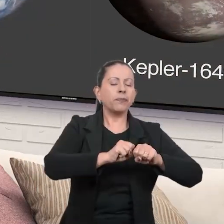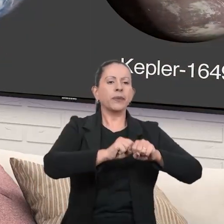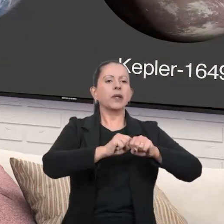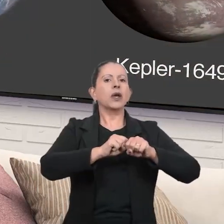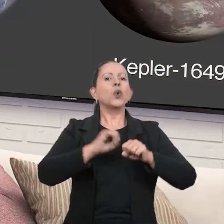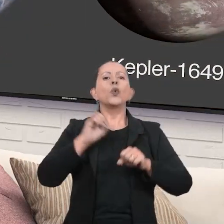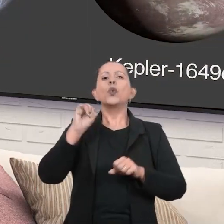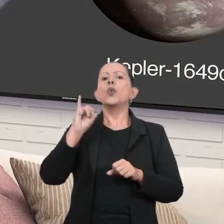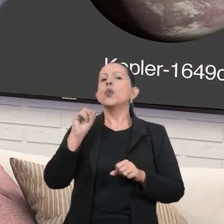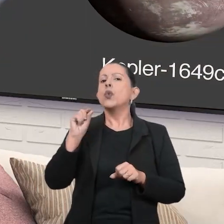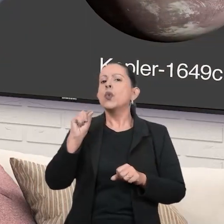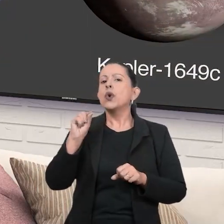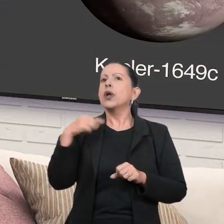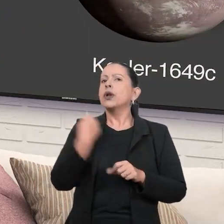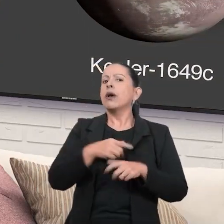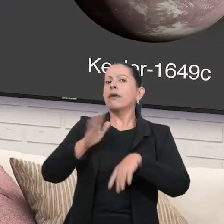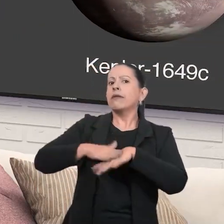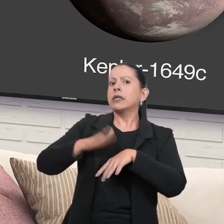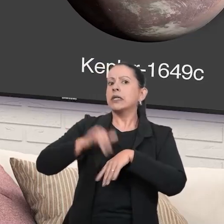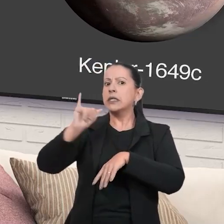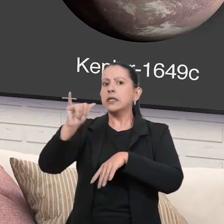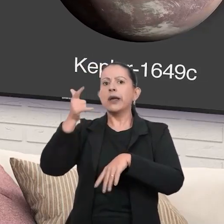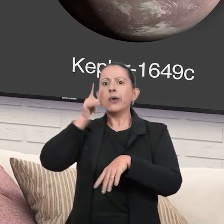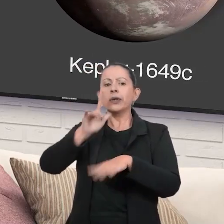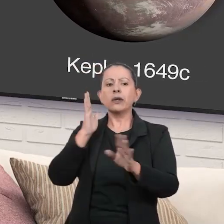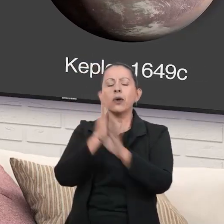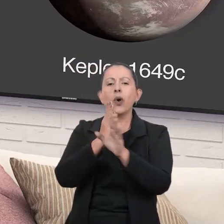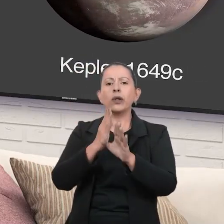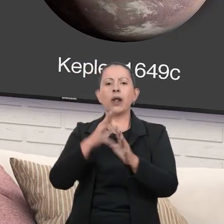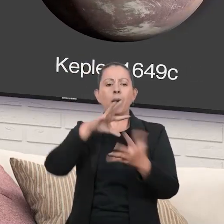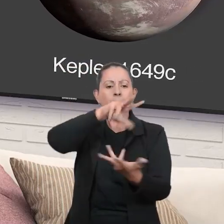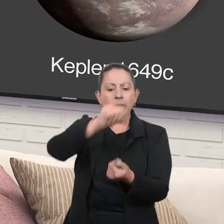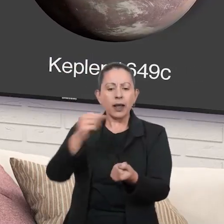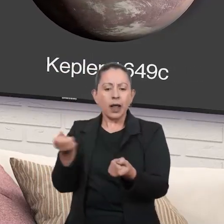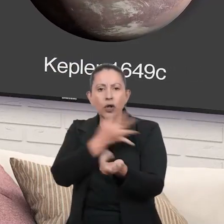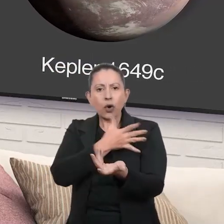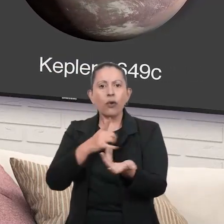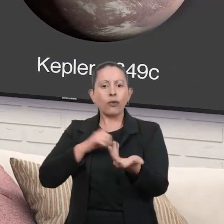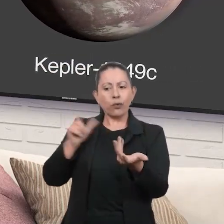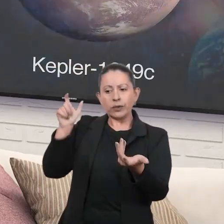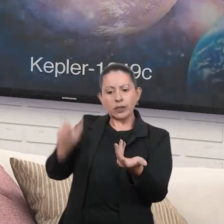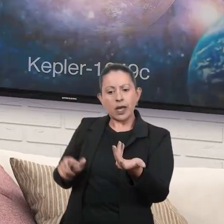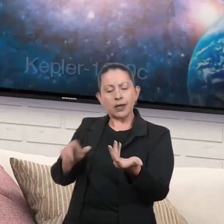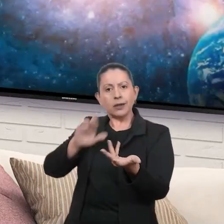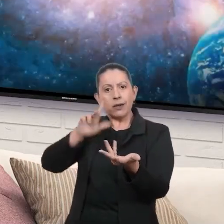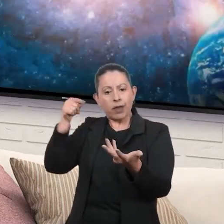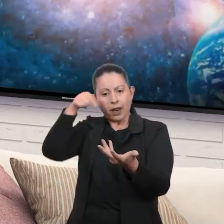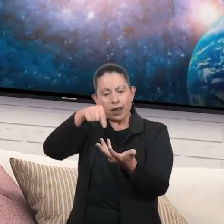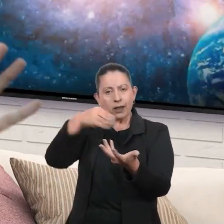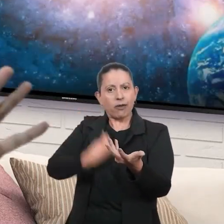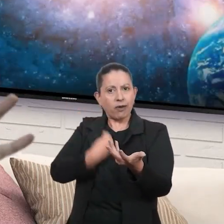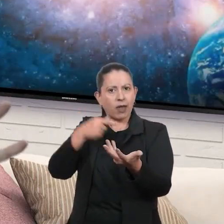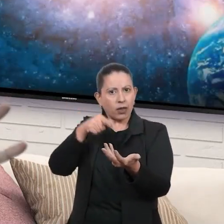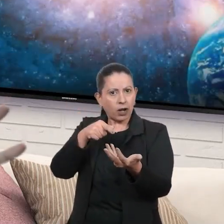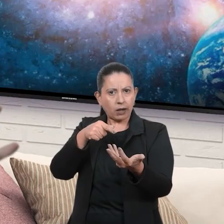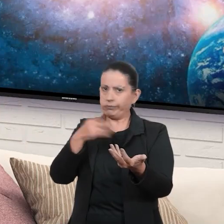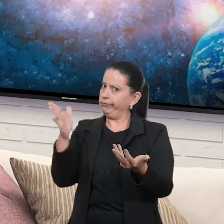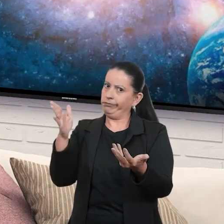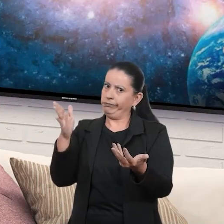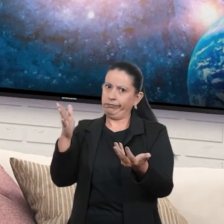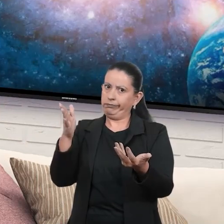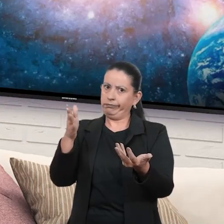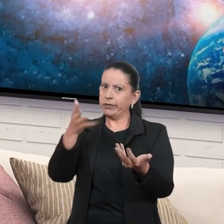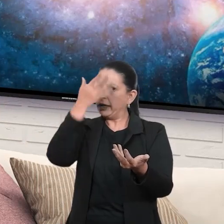descobríssemos um planeta novinho em folha, com seres inteligentes vivendo lá? Esquece isso.